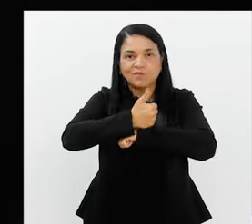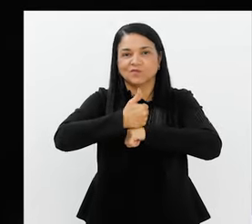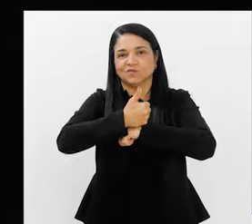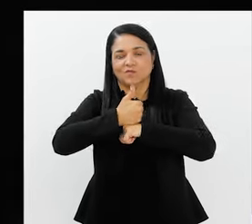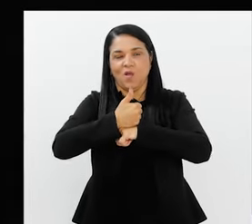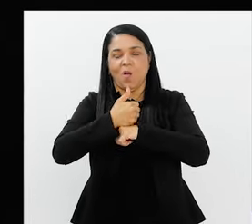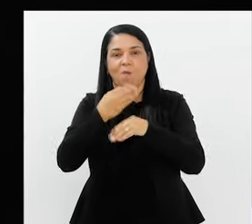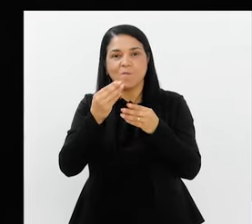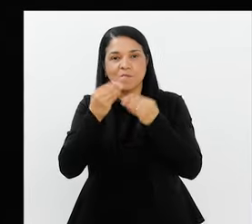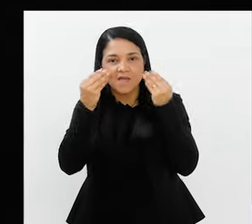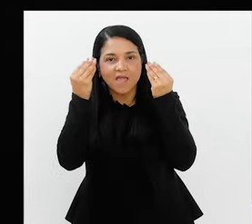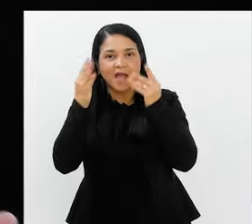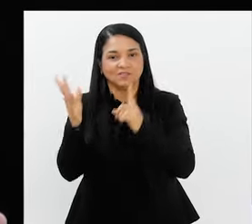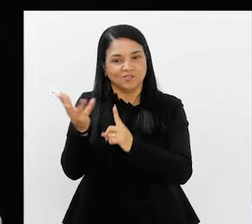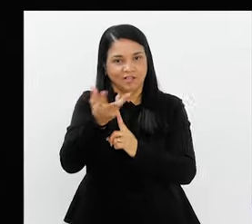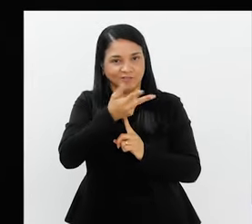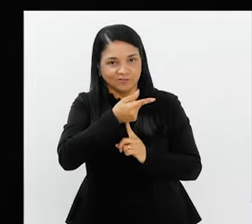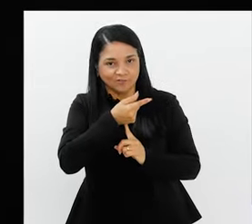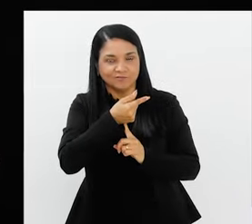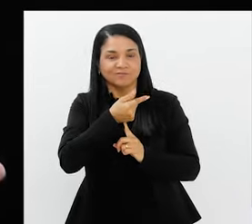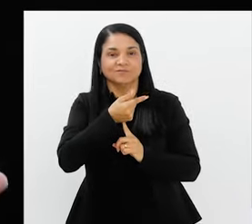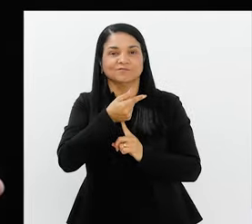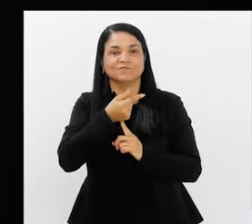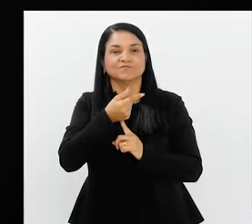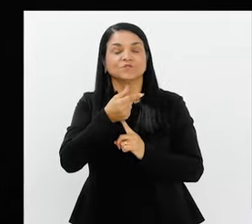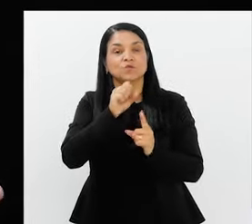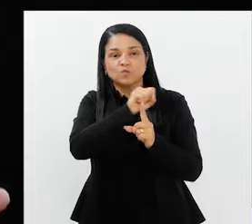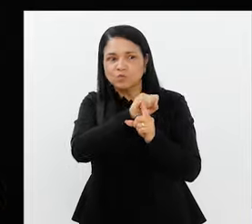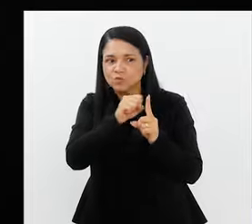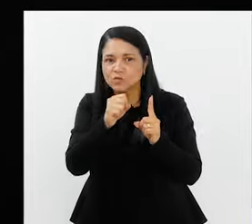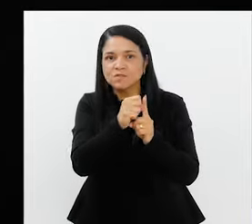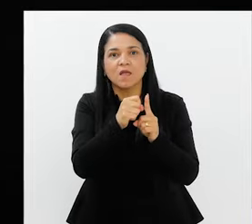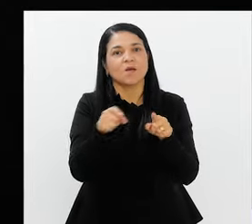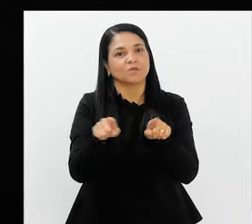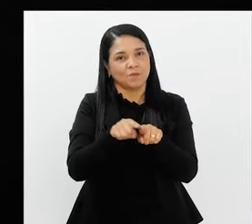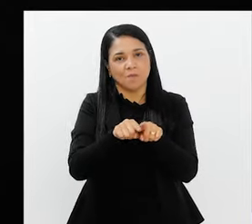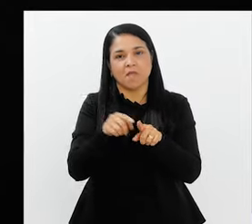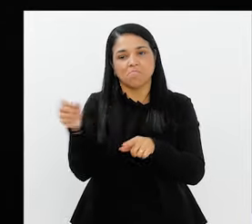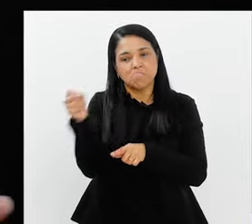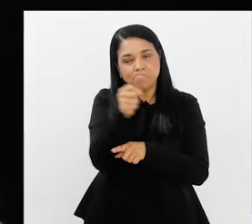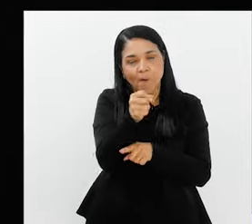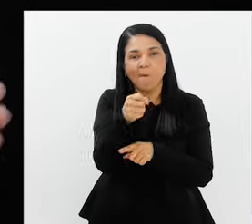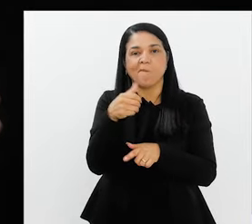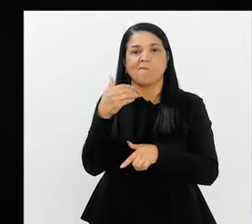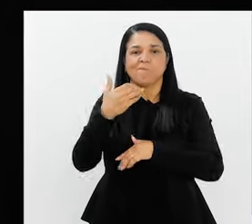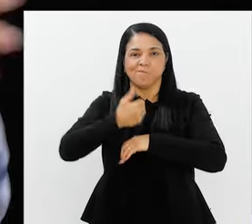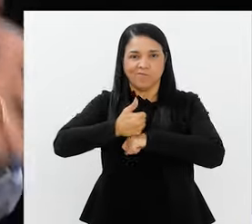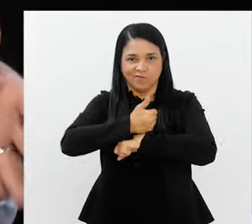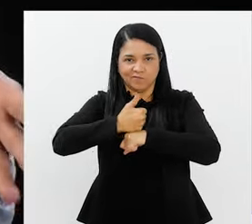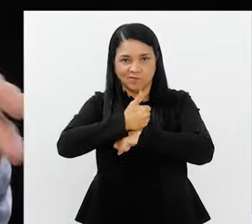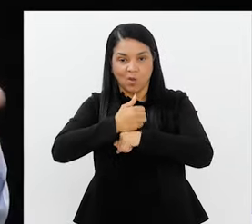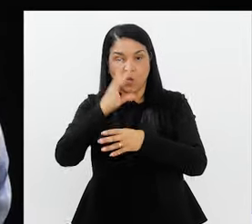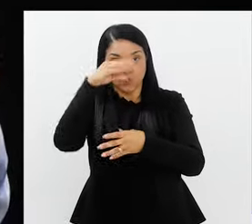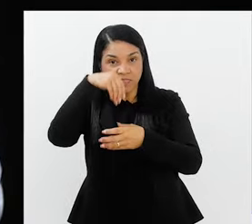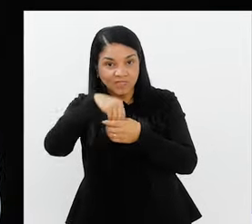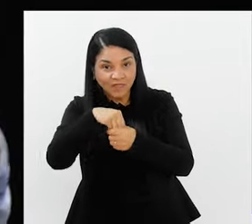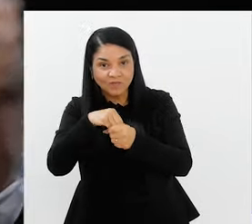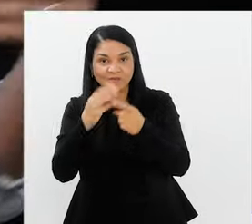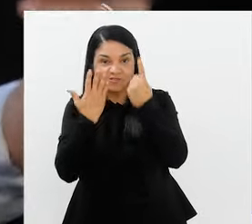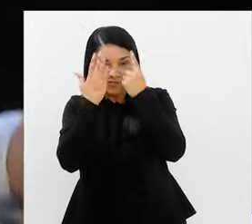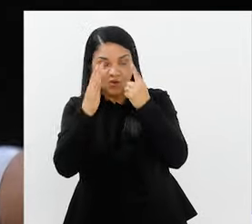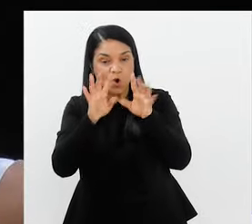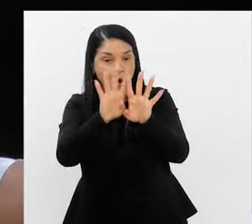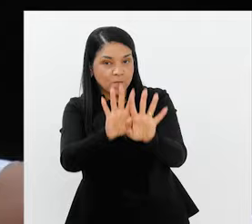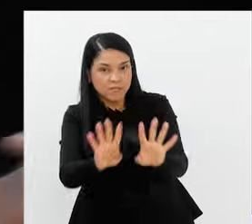da maquiagem, não só o artístico como o social. E eu posso, dentro da escola de samba, fazer